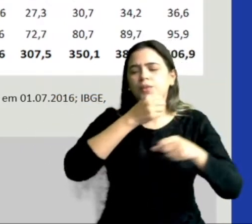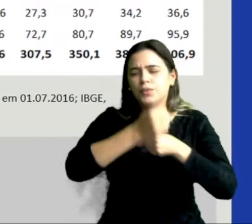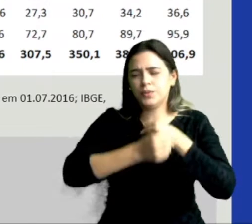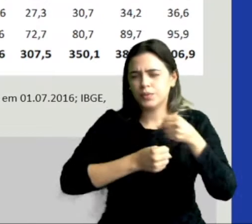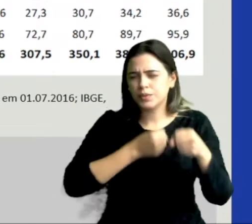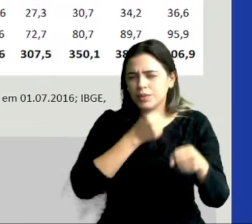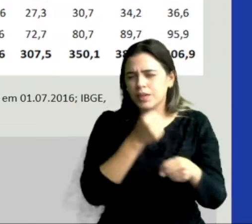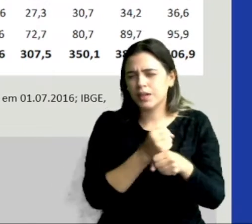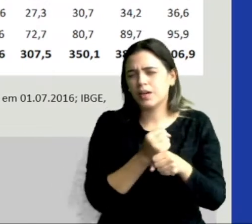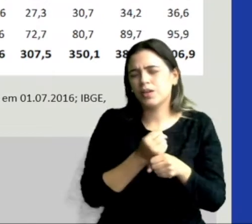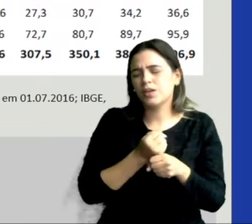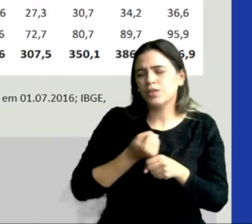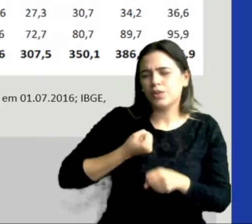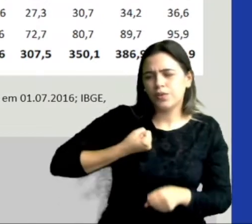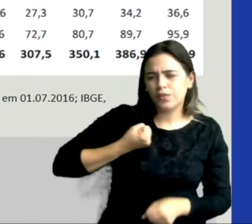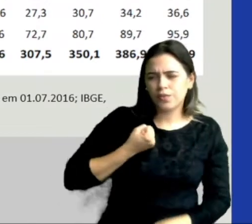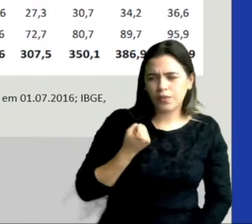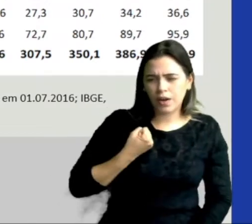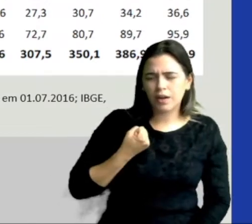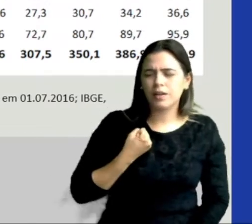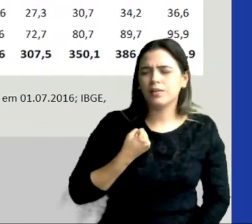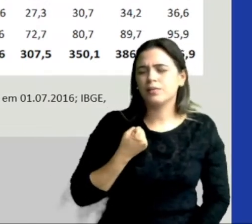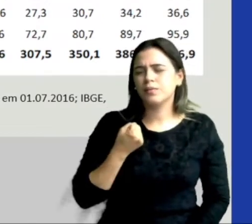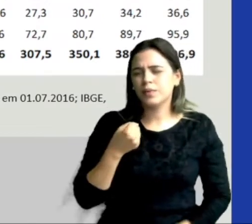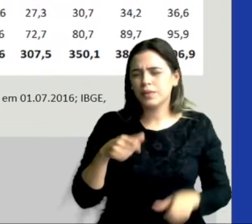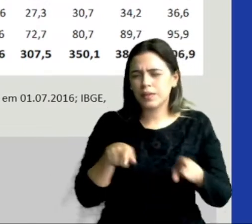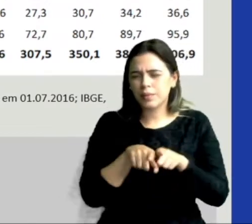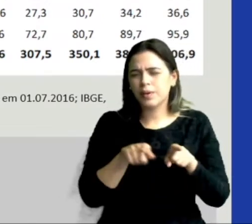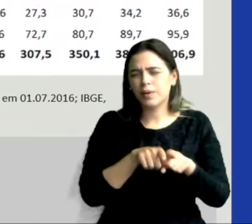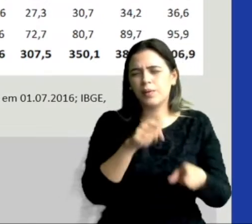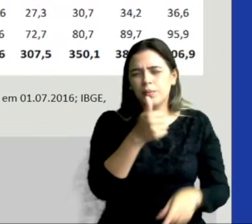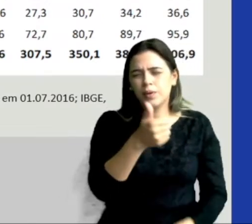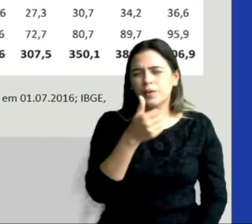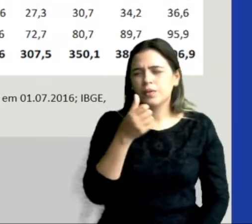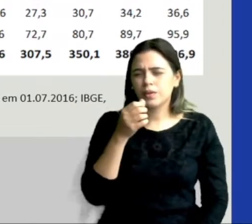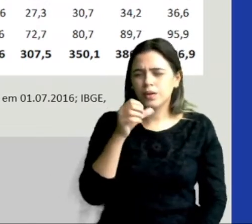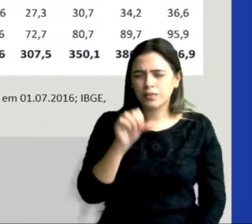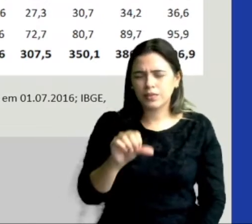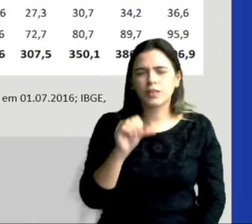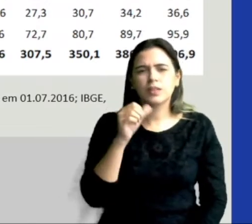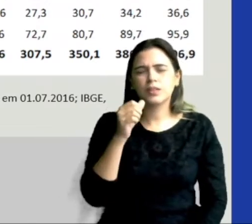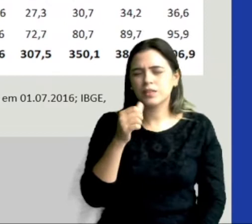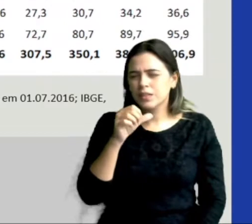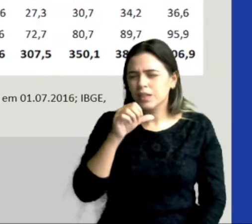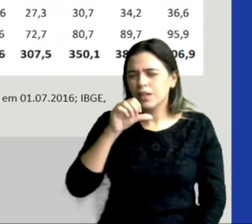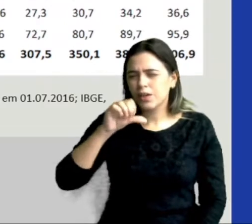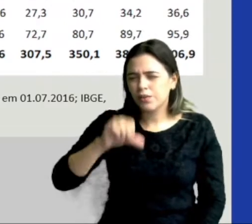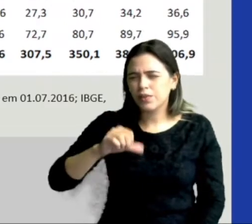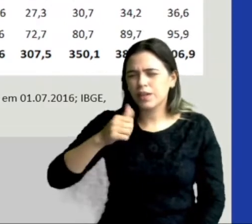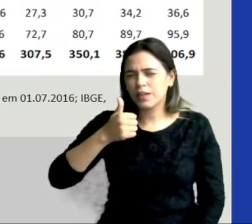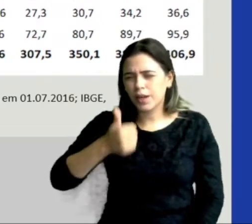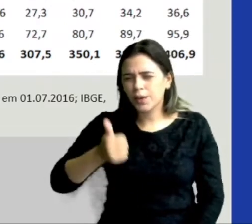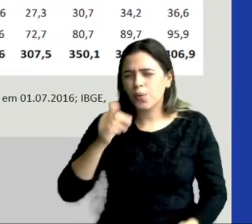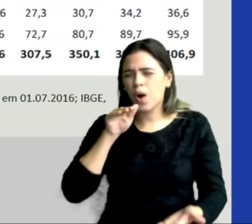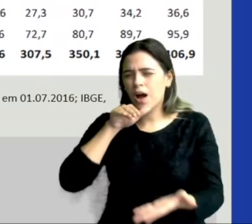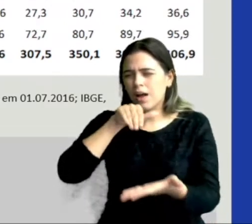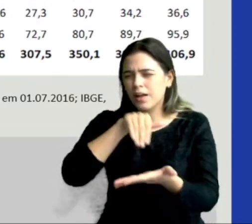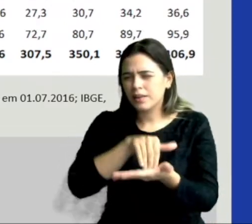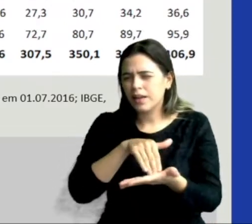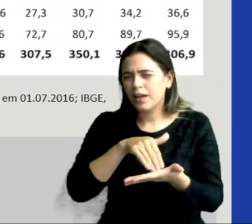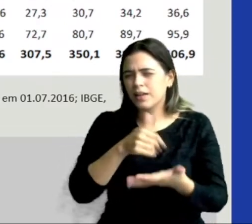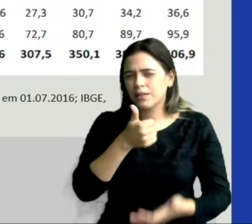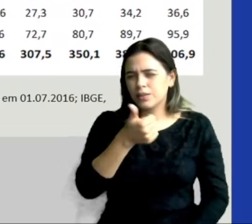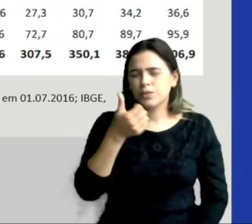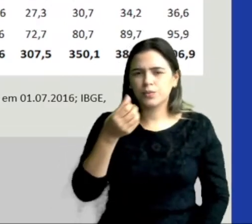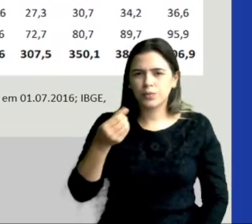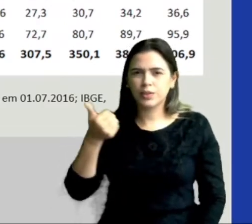né? Esses valores da população ao longo dos anos, estão em 1991, em 2000, 2010, até 2016, e por fim,